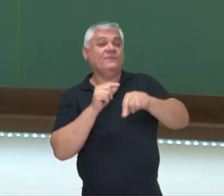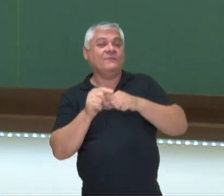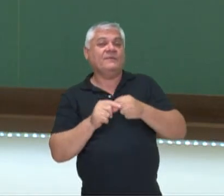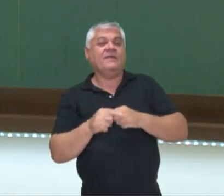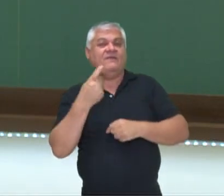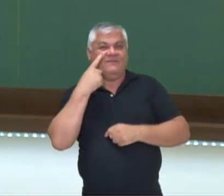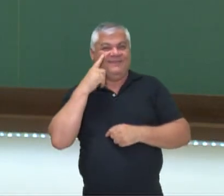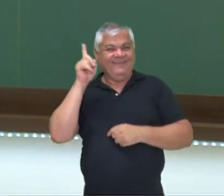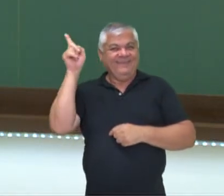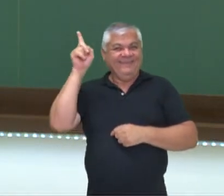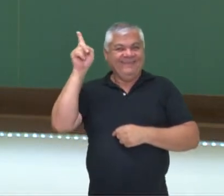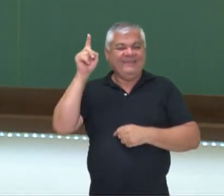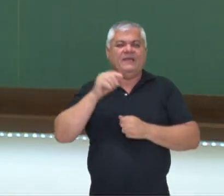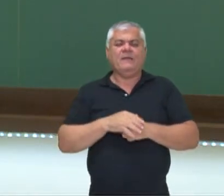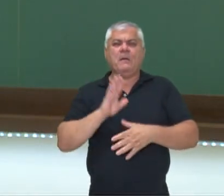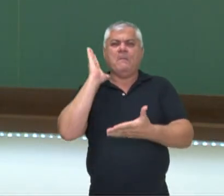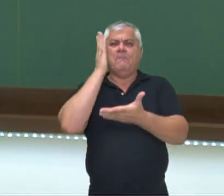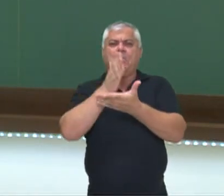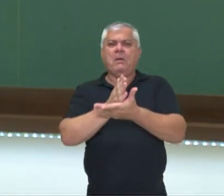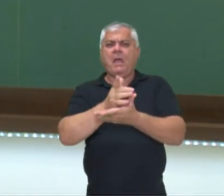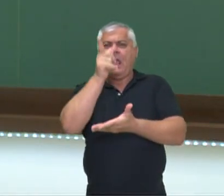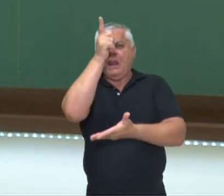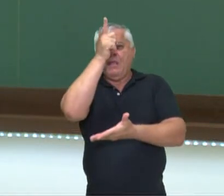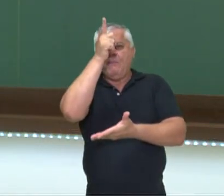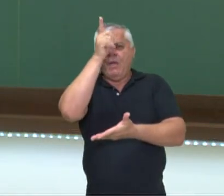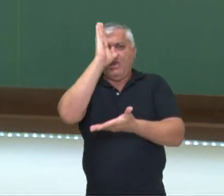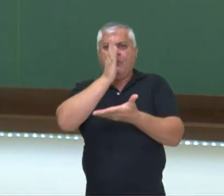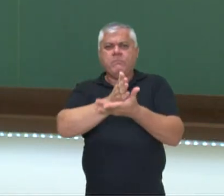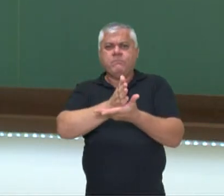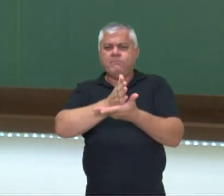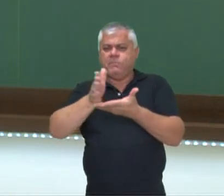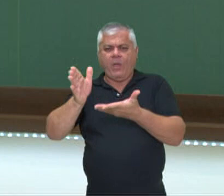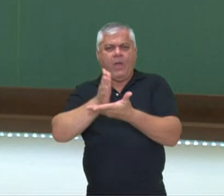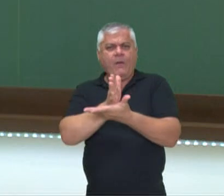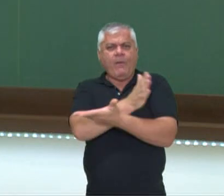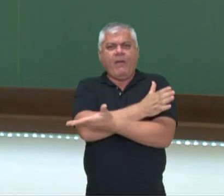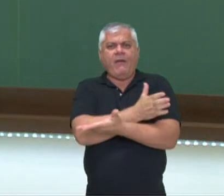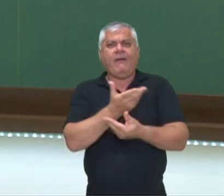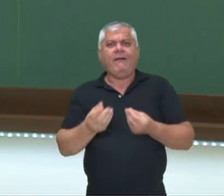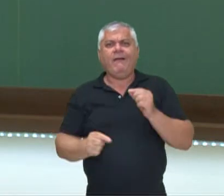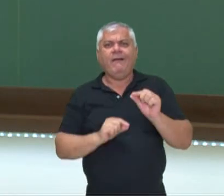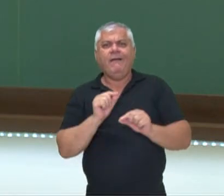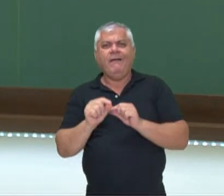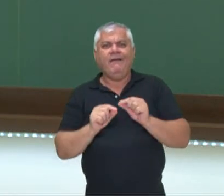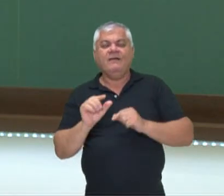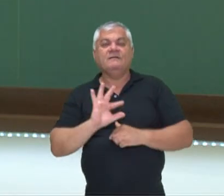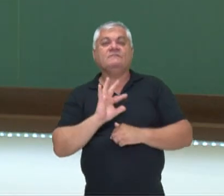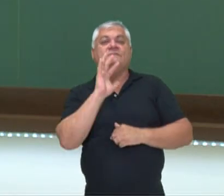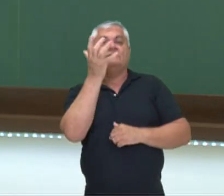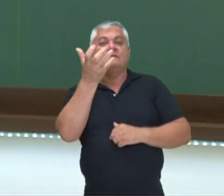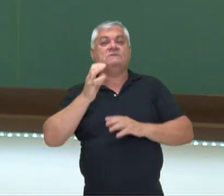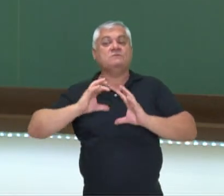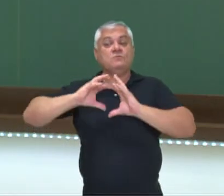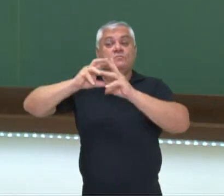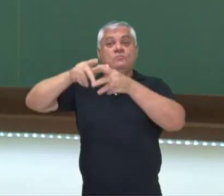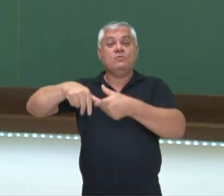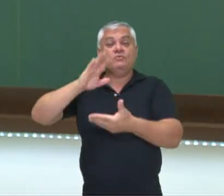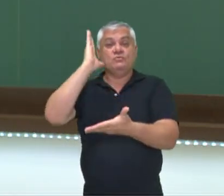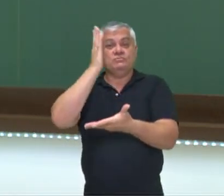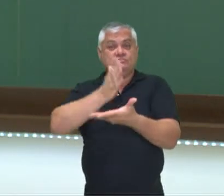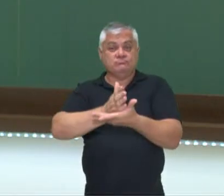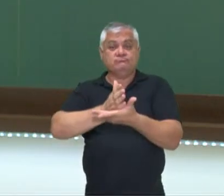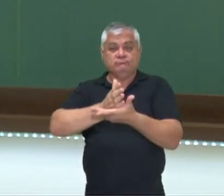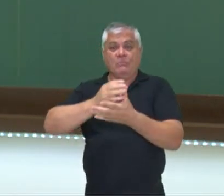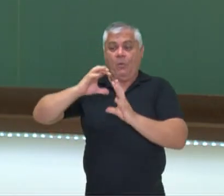situação de Berlim sendo dividida. Então todos esses questionamentos surgem quando o mundo é literalmente dividido em